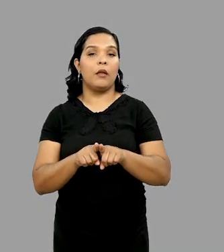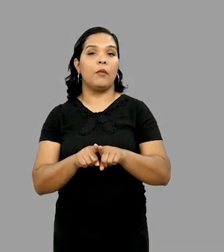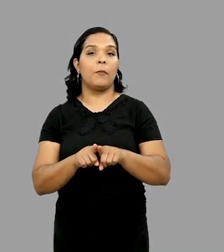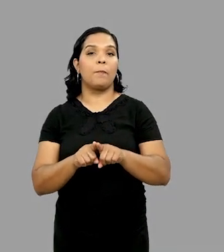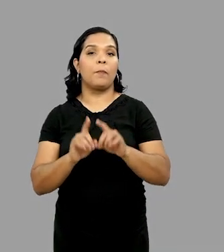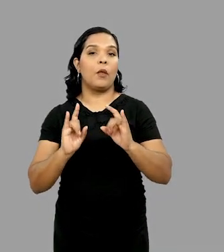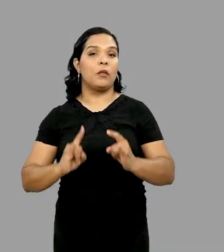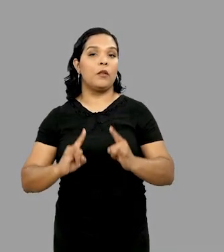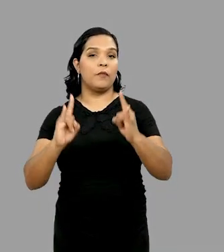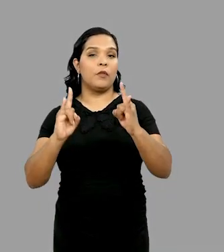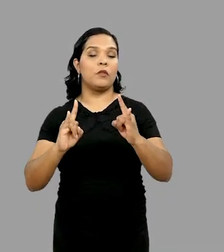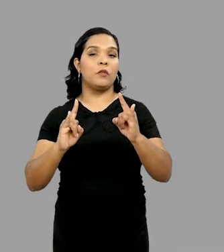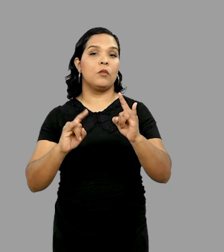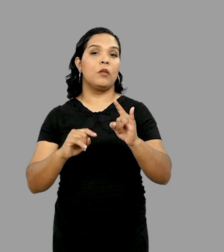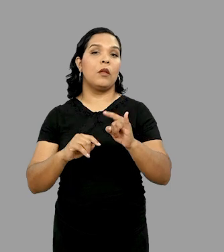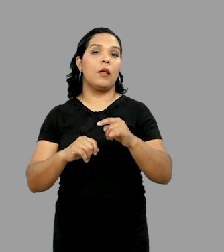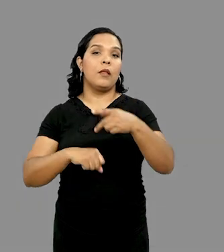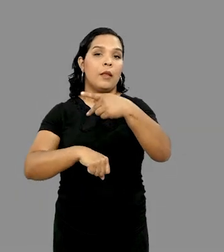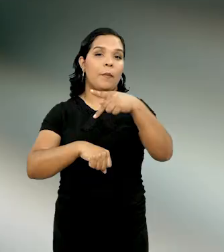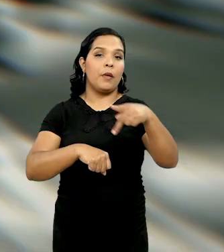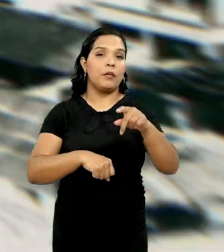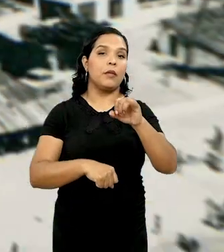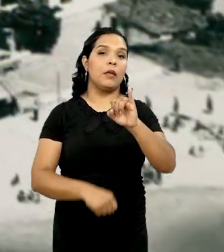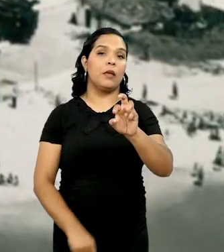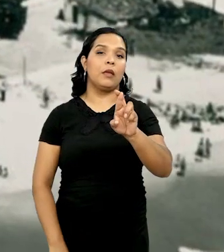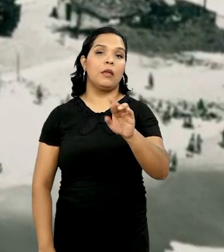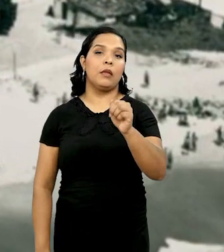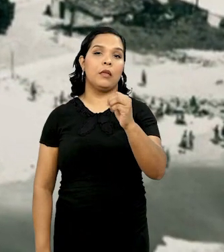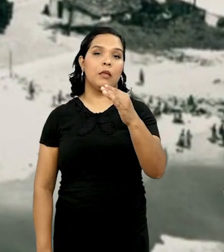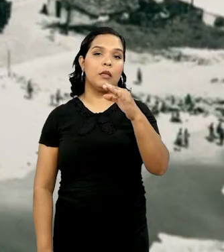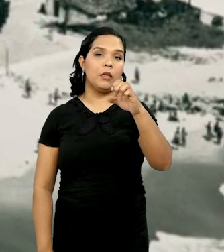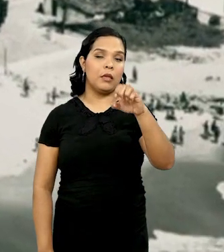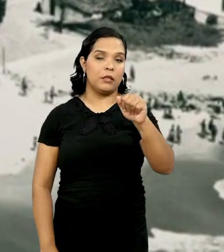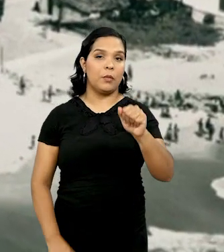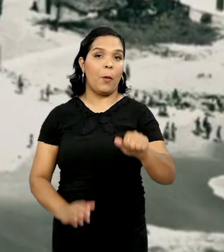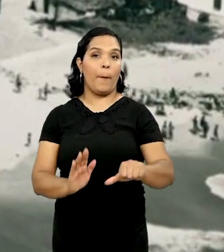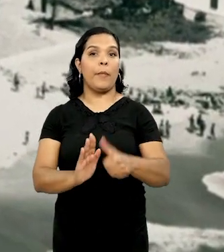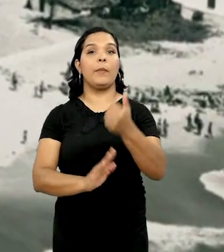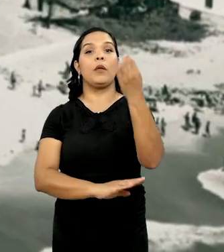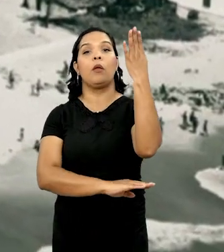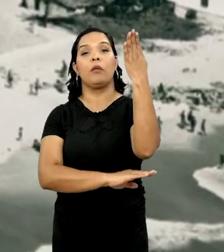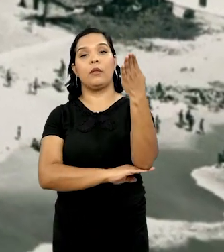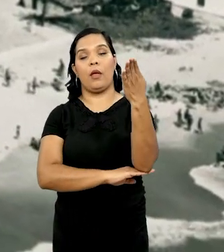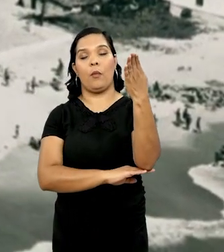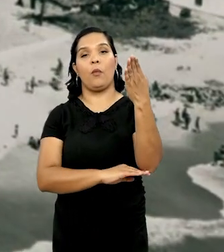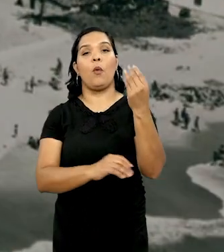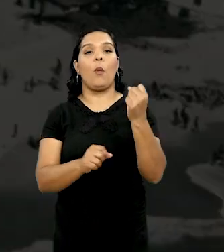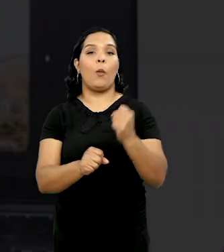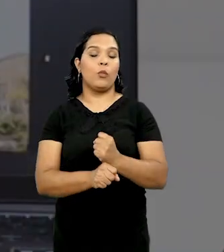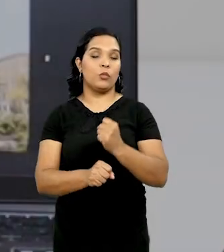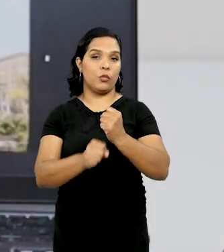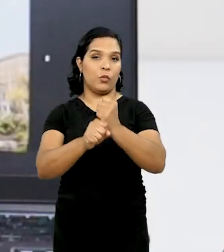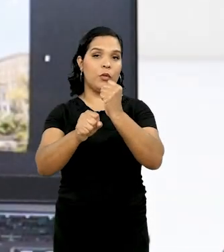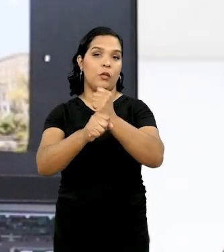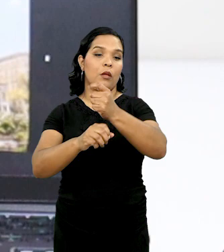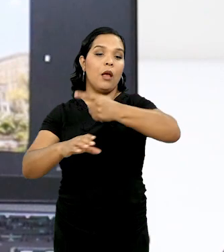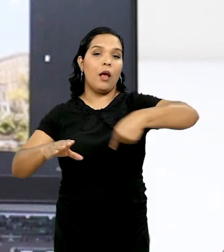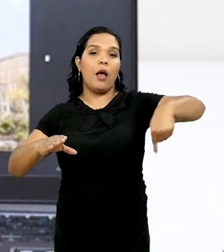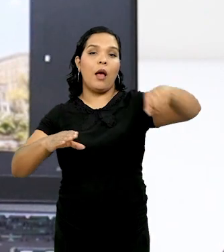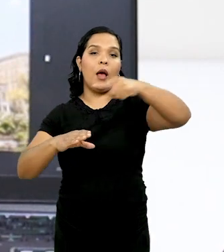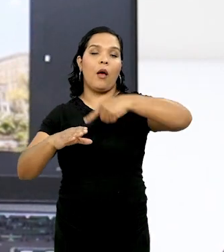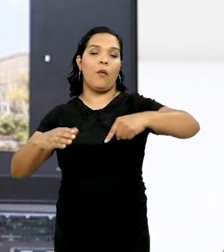edifício São Pedro na Praia de Iracema, que guardava o título de primeiro hotel construído na orla da cidade. A gente também